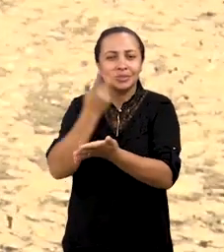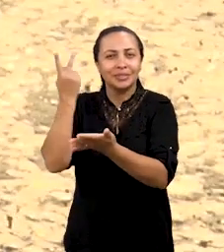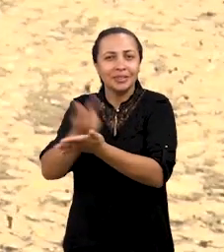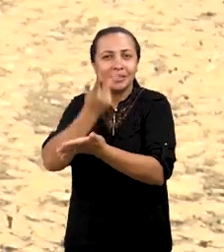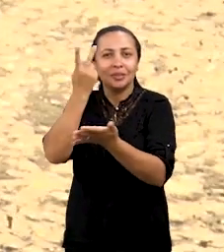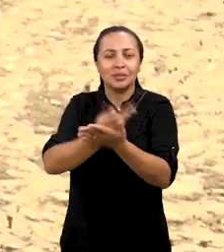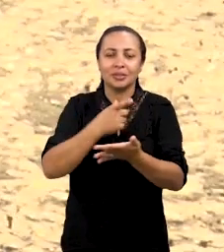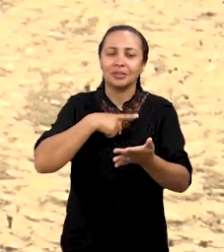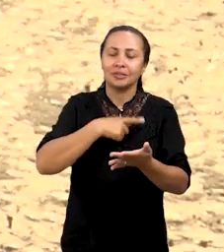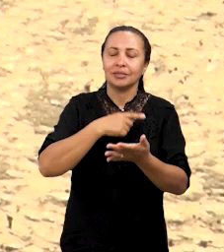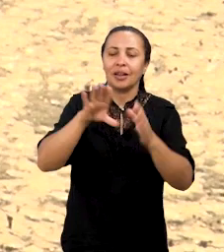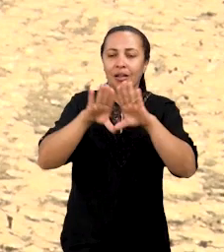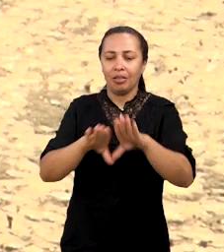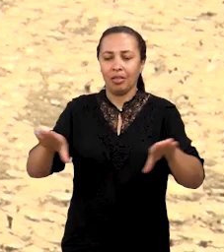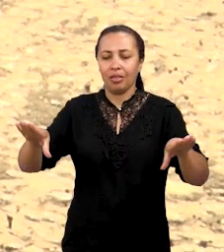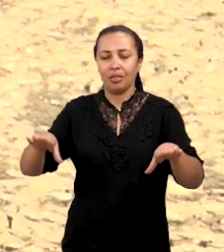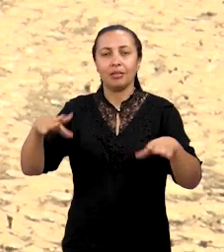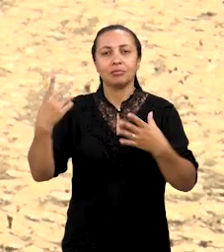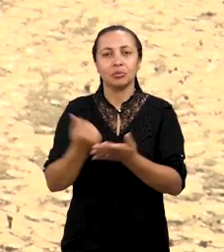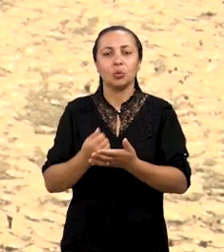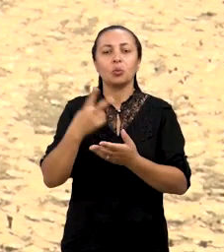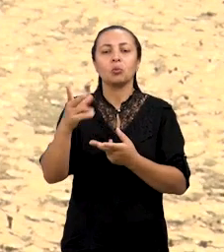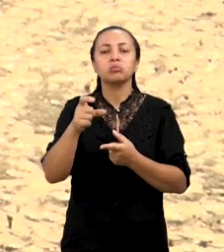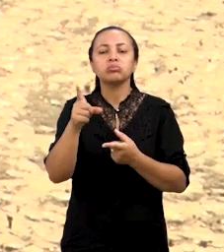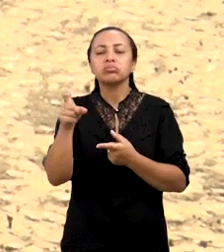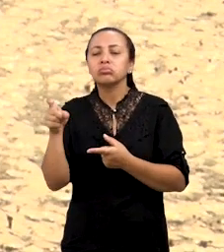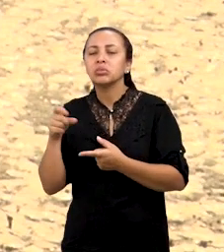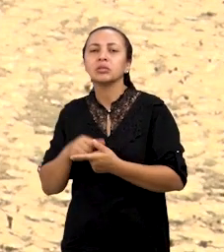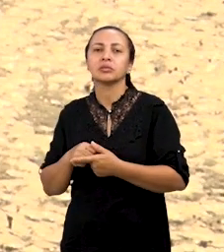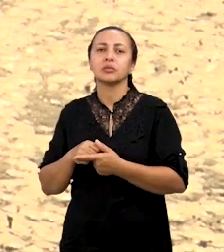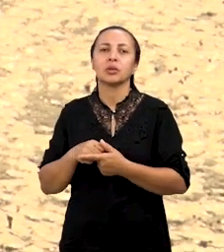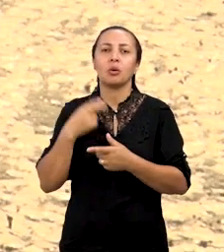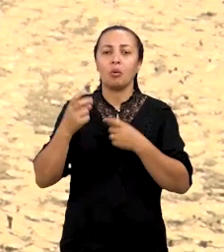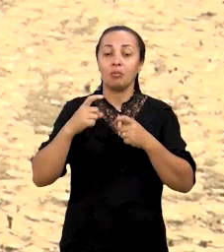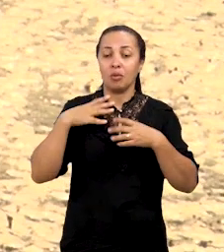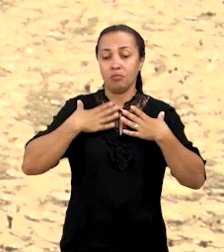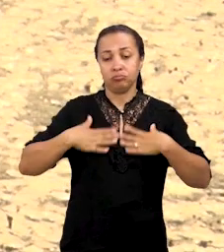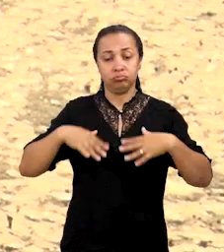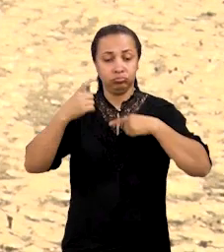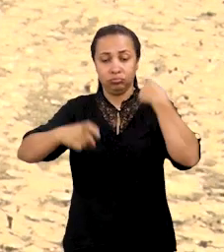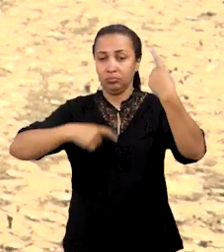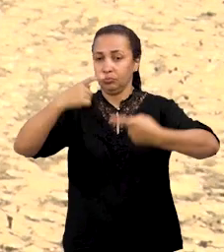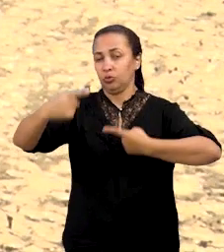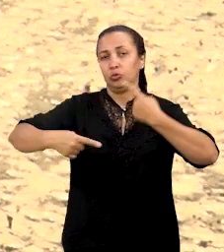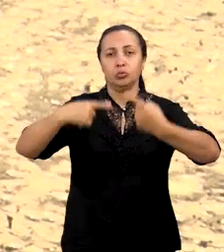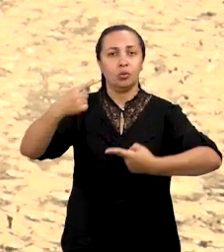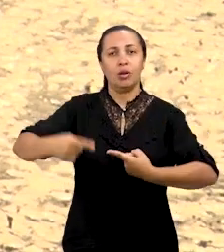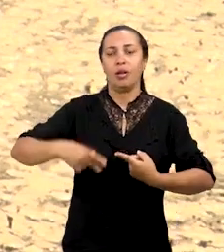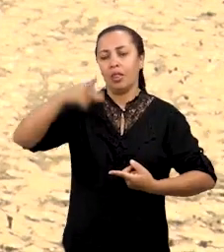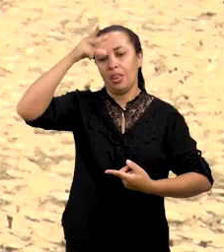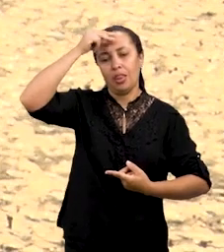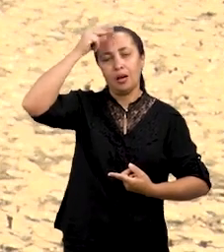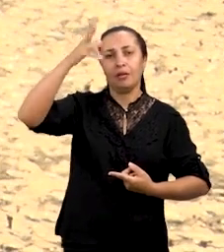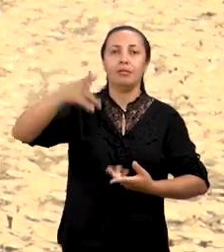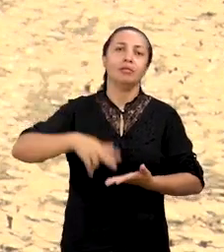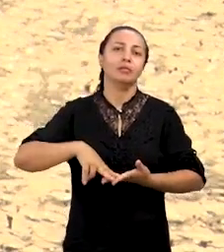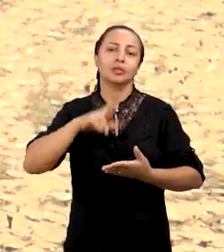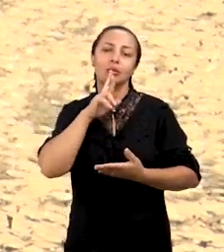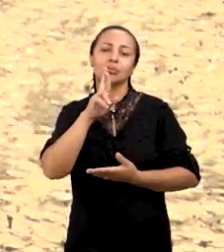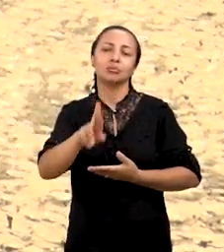que existem na superfície do pavimento, em termos de cotas. O conforto ao rolamento seria, justamente, o